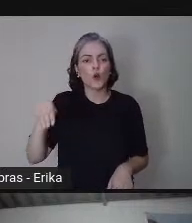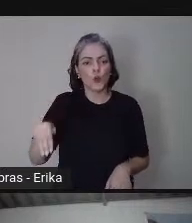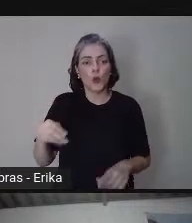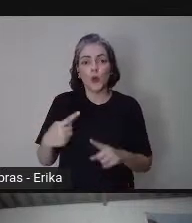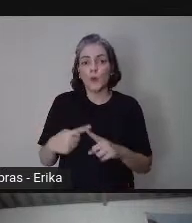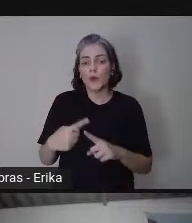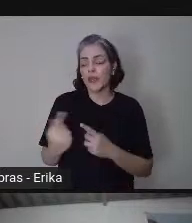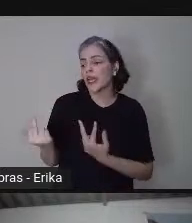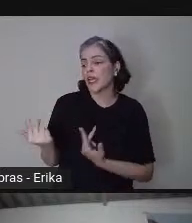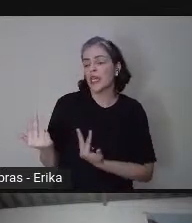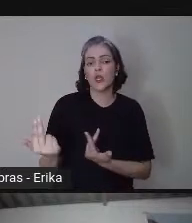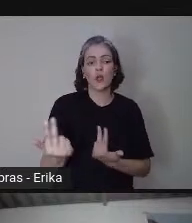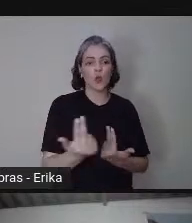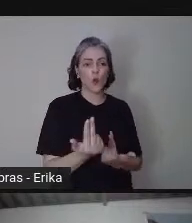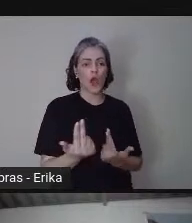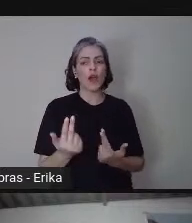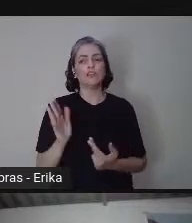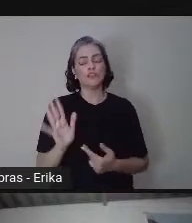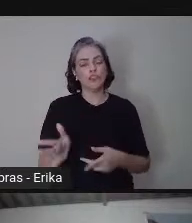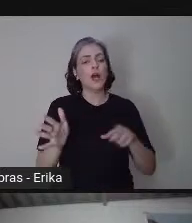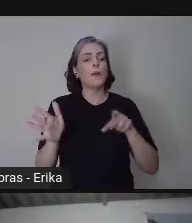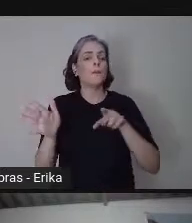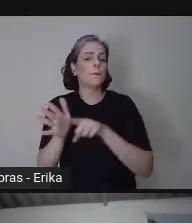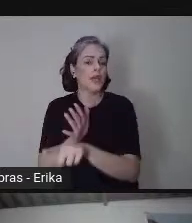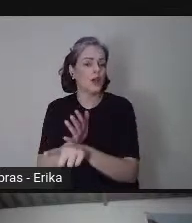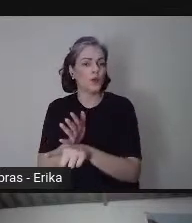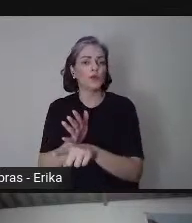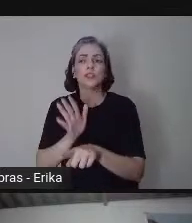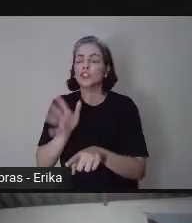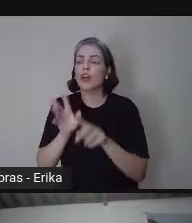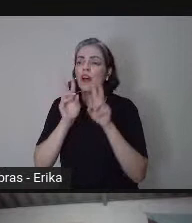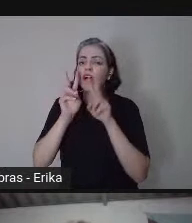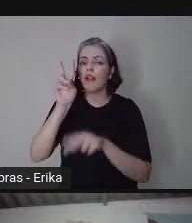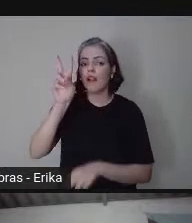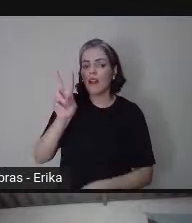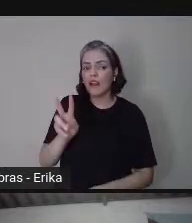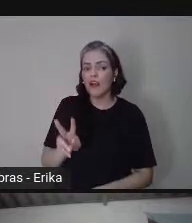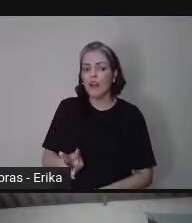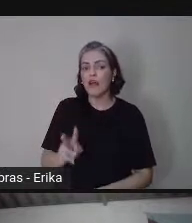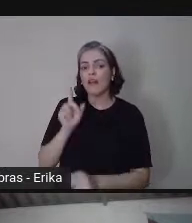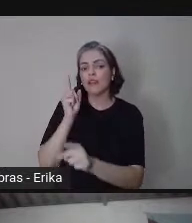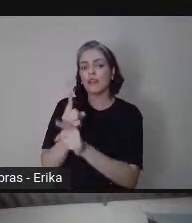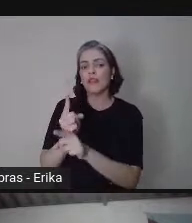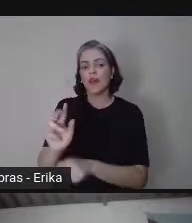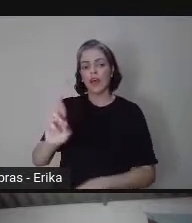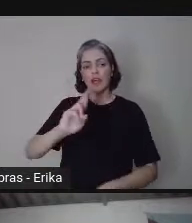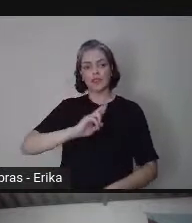então, essa pergunta já apareceu, né, e de repente você mesmo pode